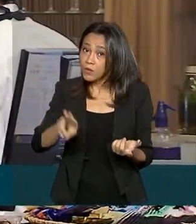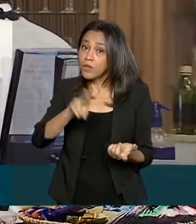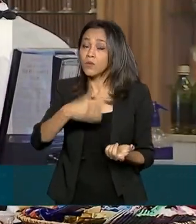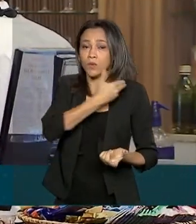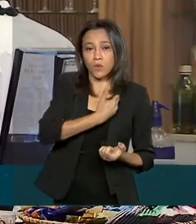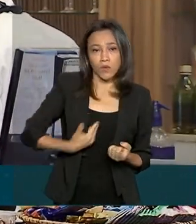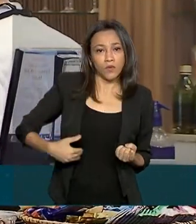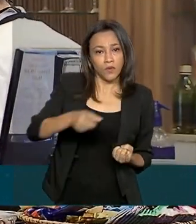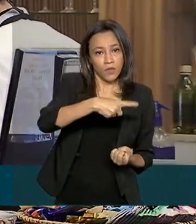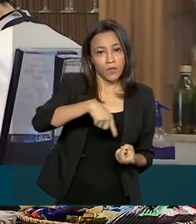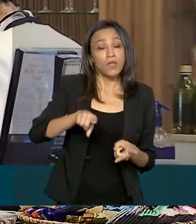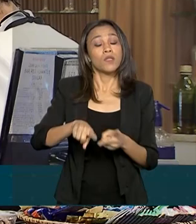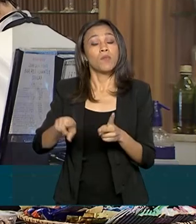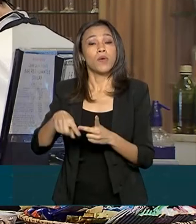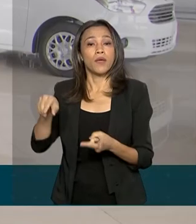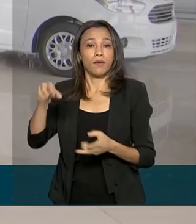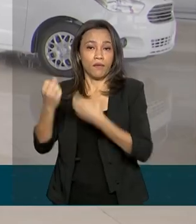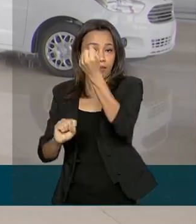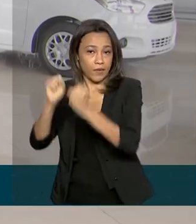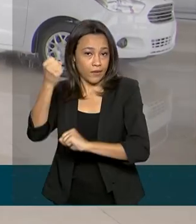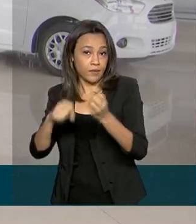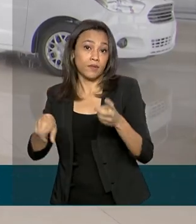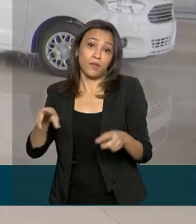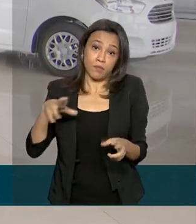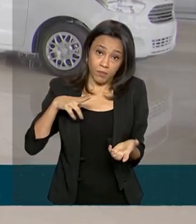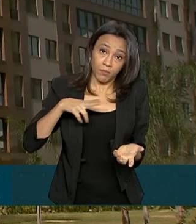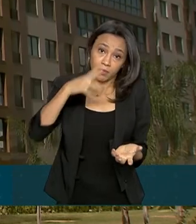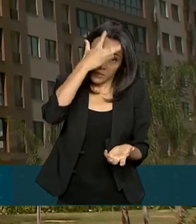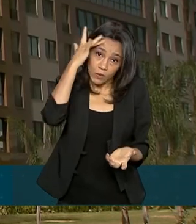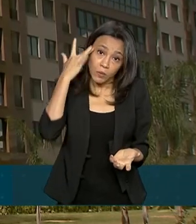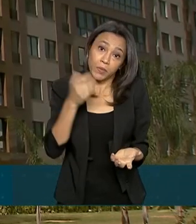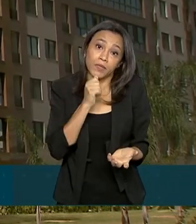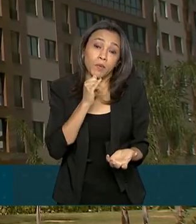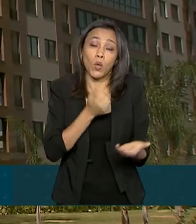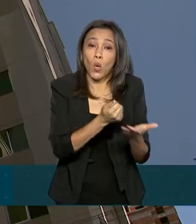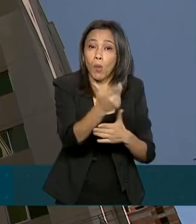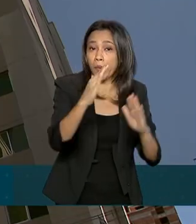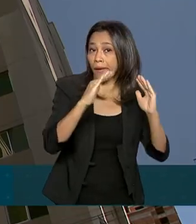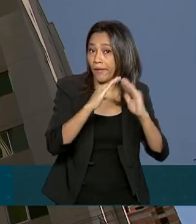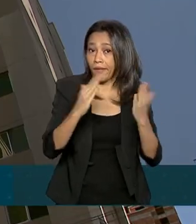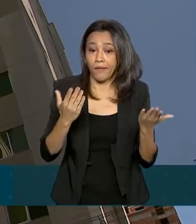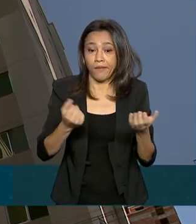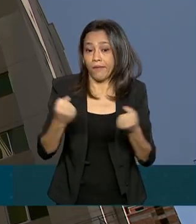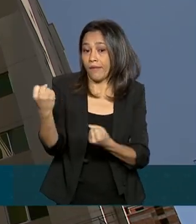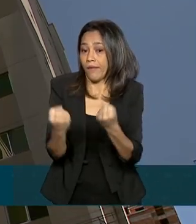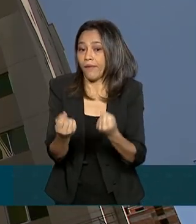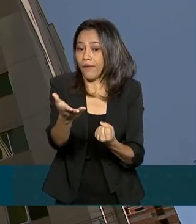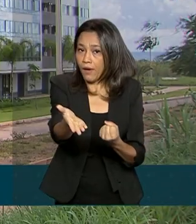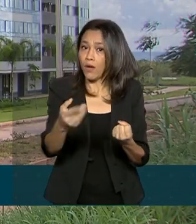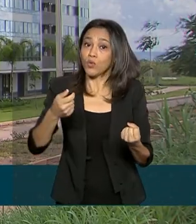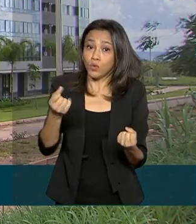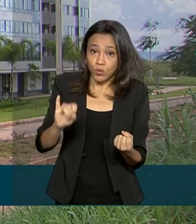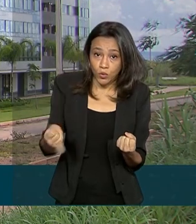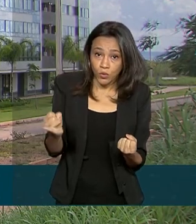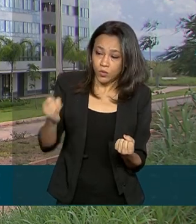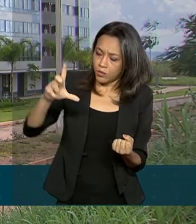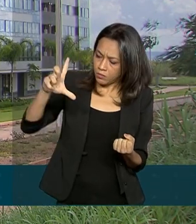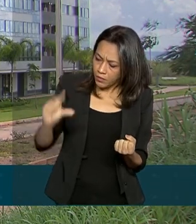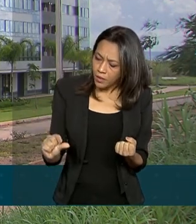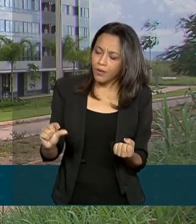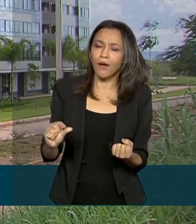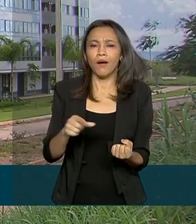pessoas físicas, como, por exemplo, quando se compra um carro ou uma casa. E com juros mais baixos, esses